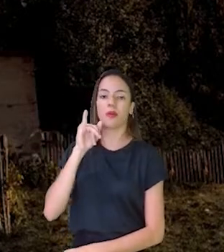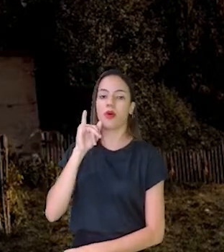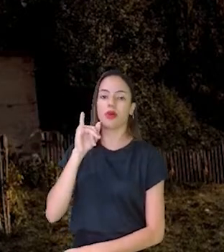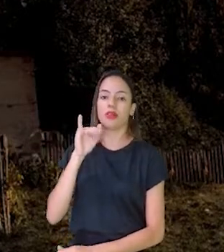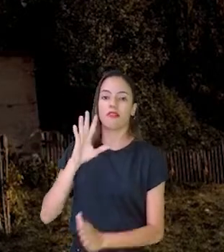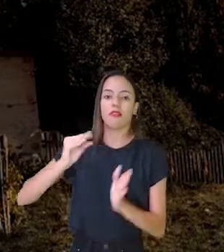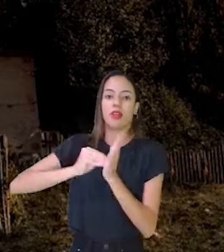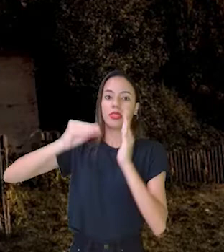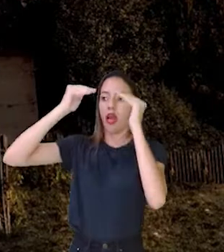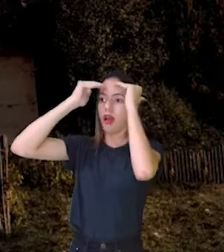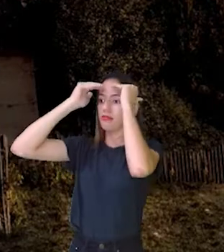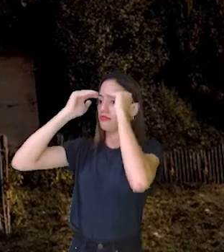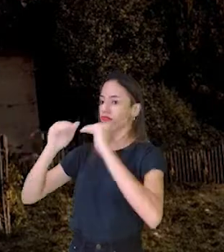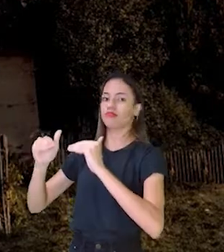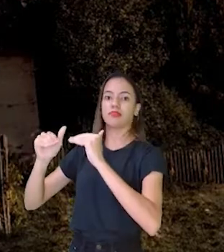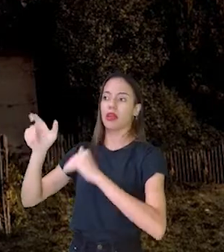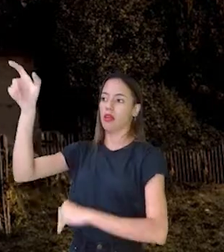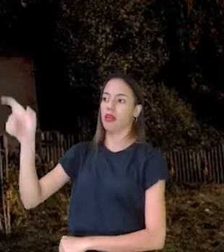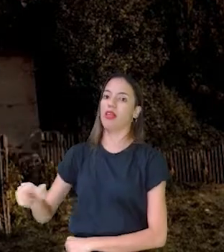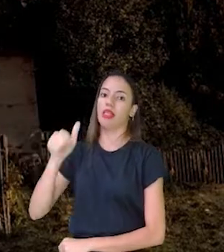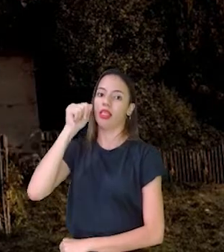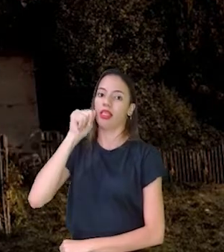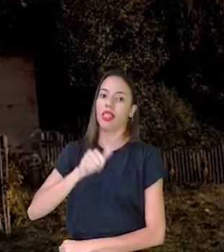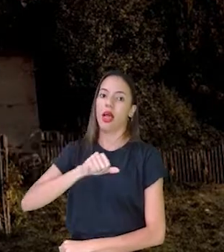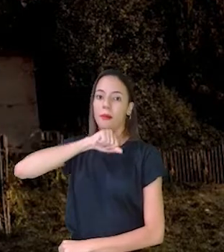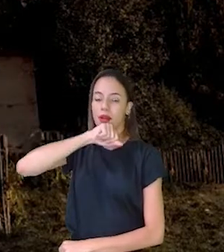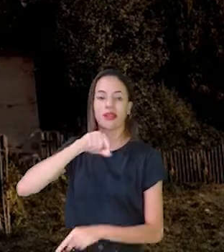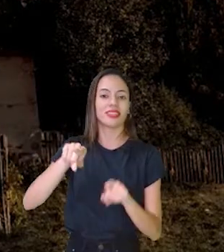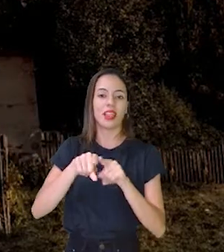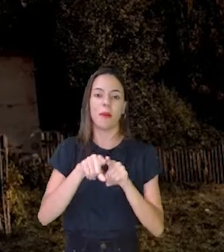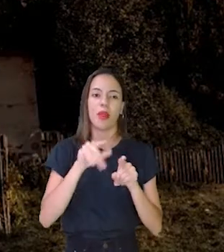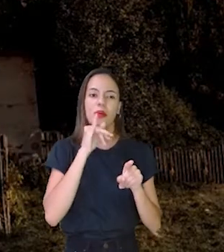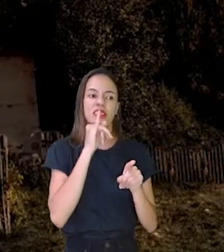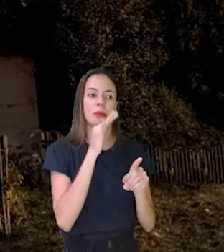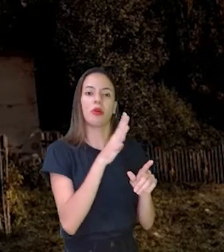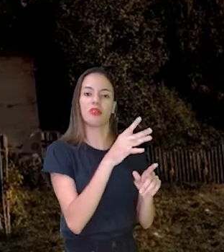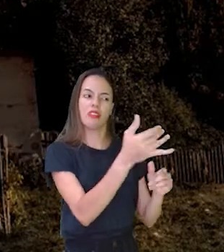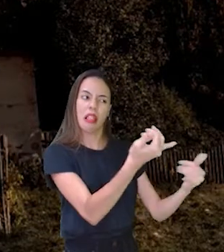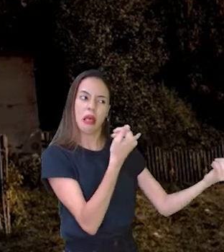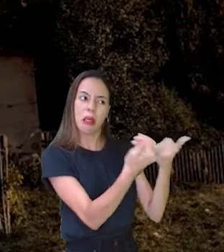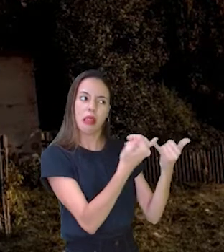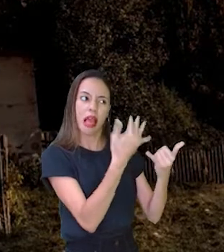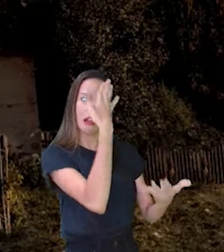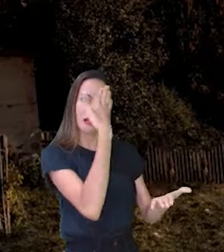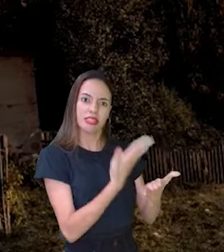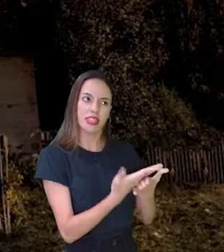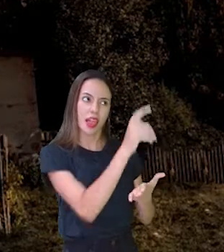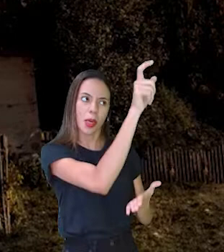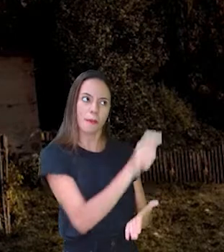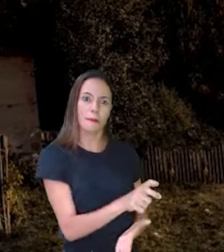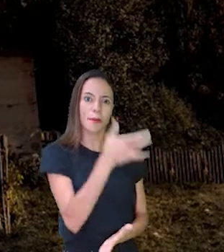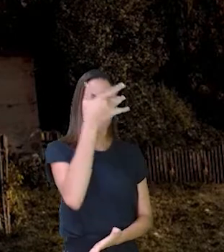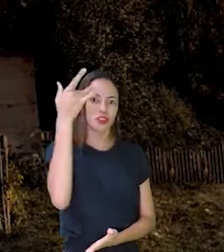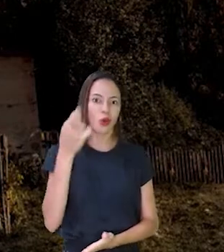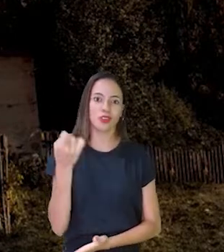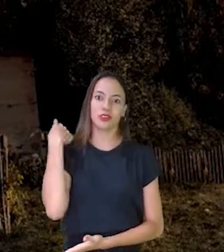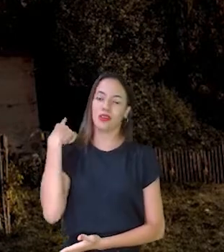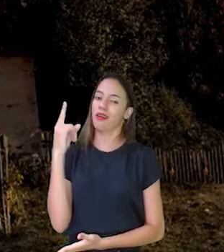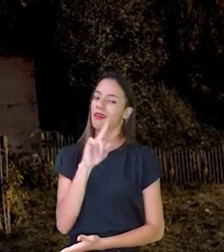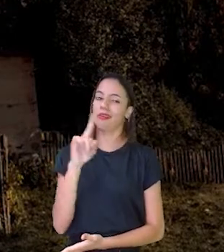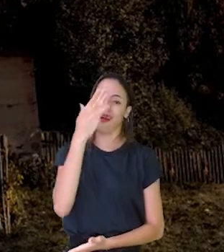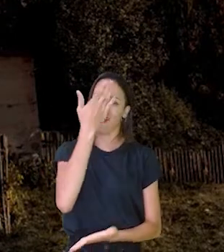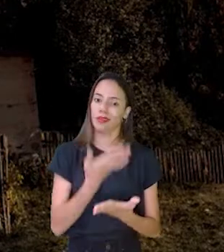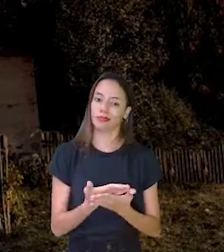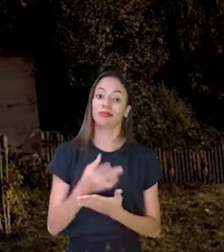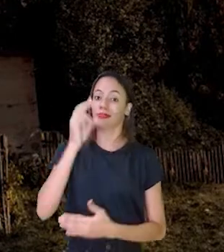A sua mãe E nem escutar Conselhos De estranhos E essa foi A nossa historinha De